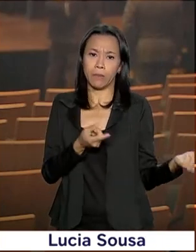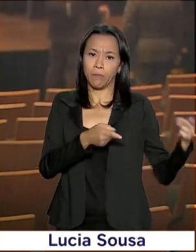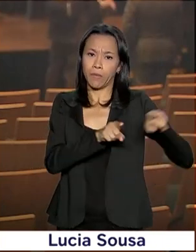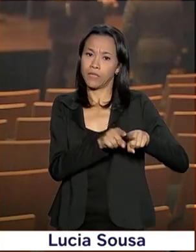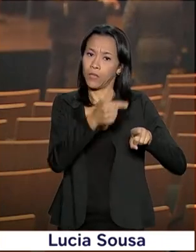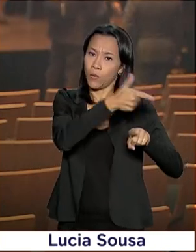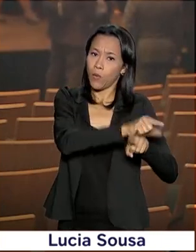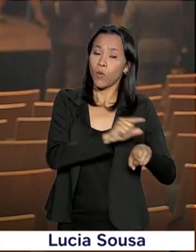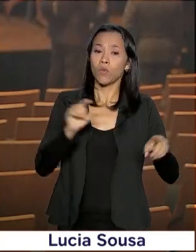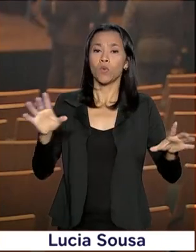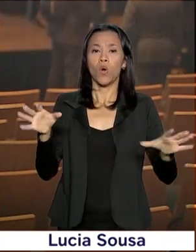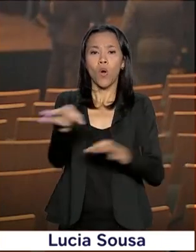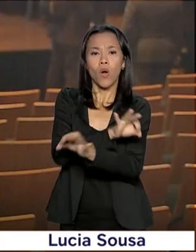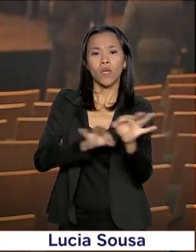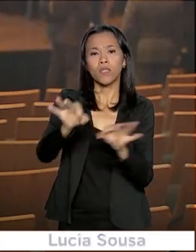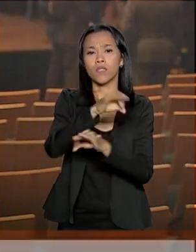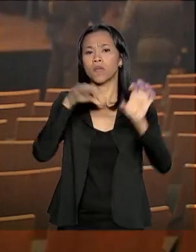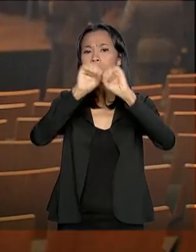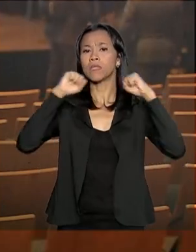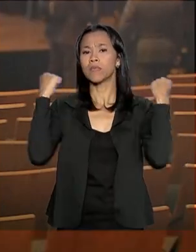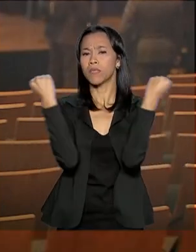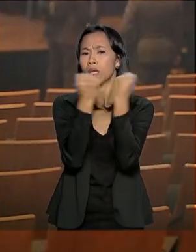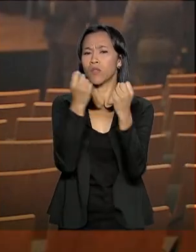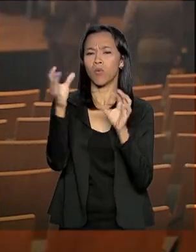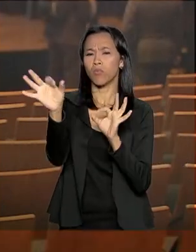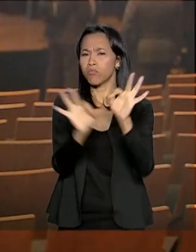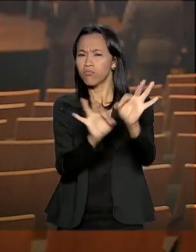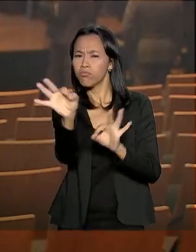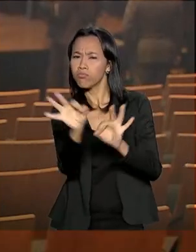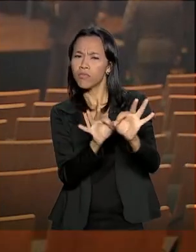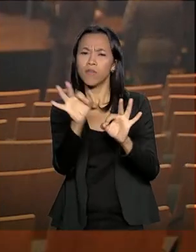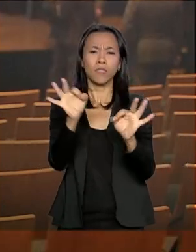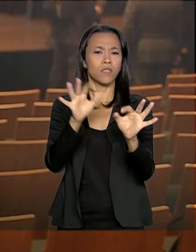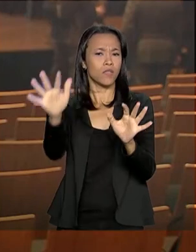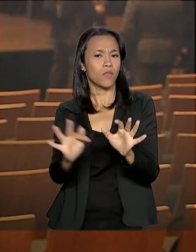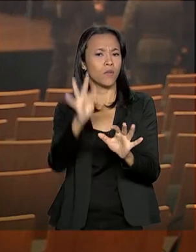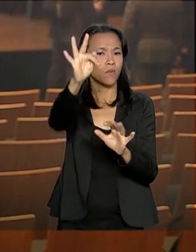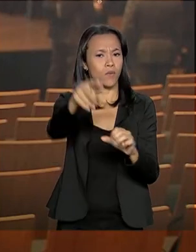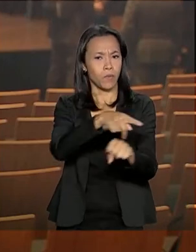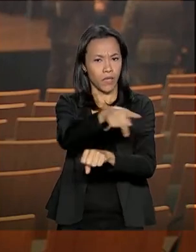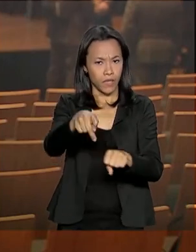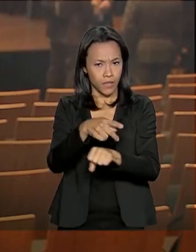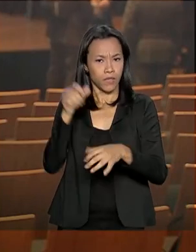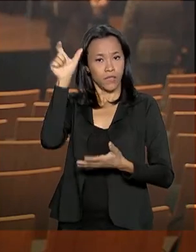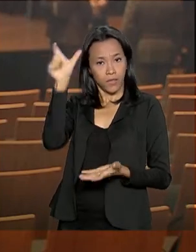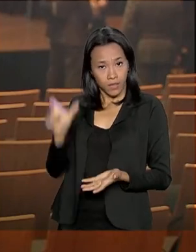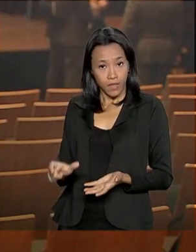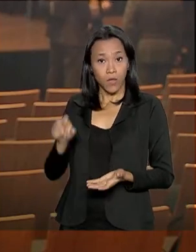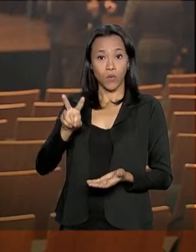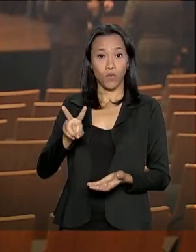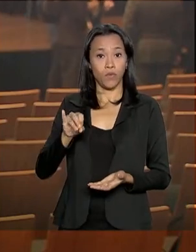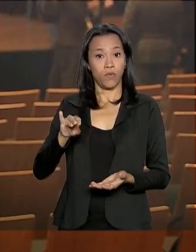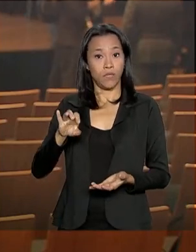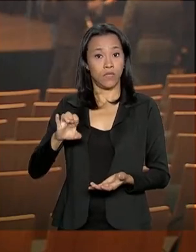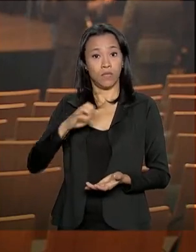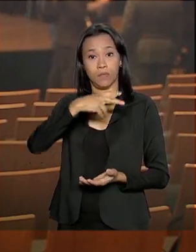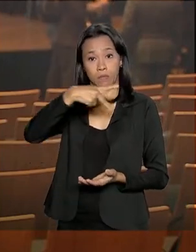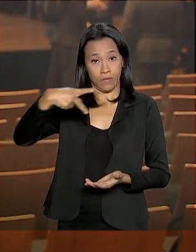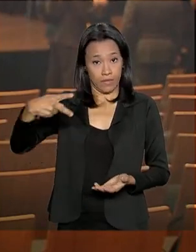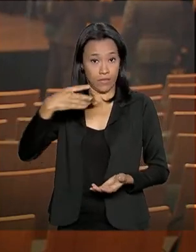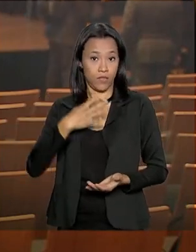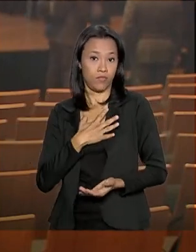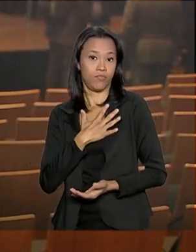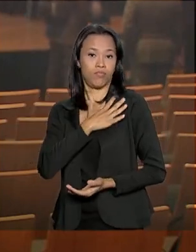realiza um seminário sobre os rumos do país neste início de ano. O vice-presidente da República, Milton Mourão, participou do encontro e falou das